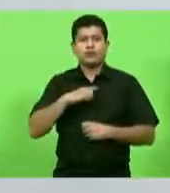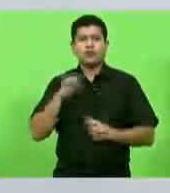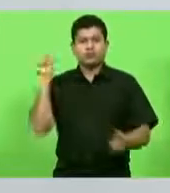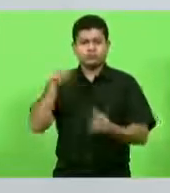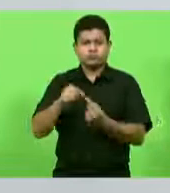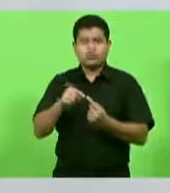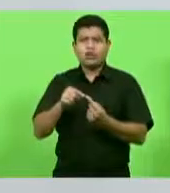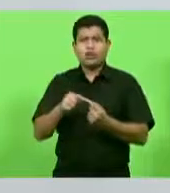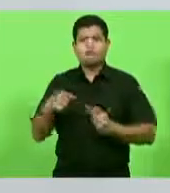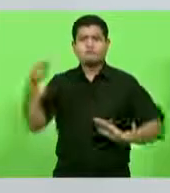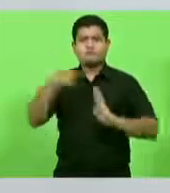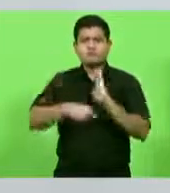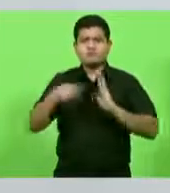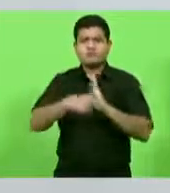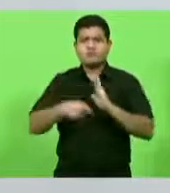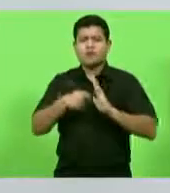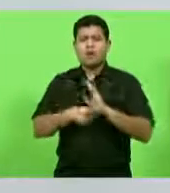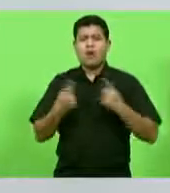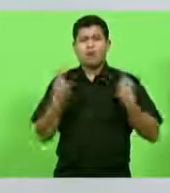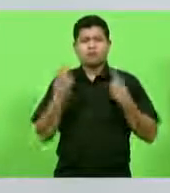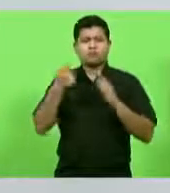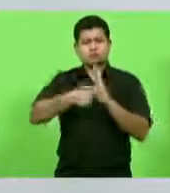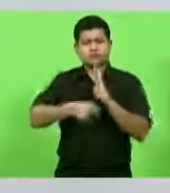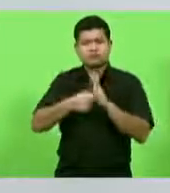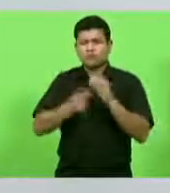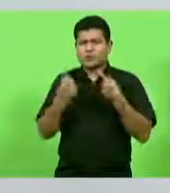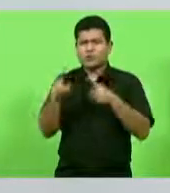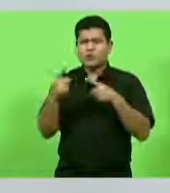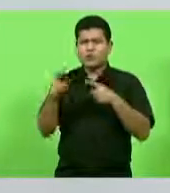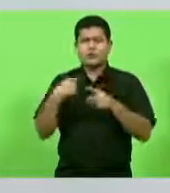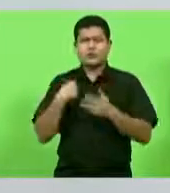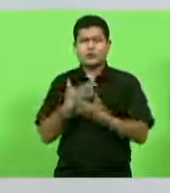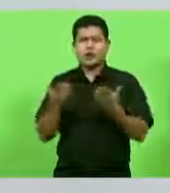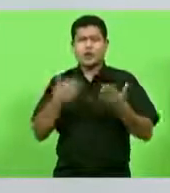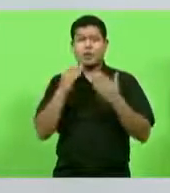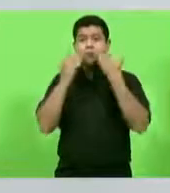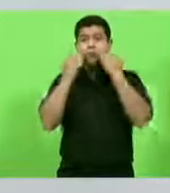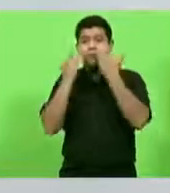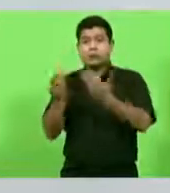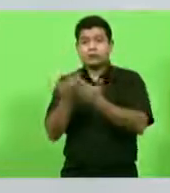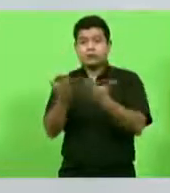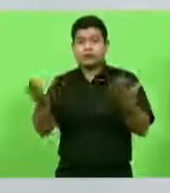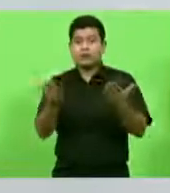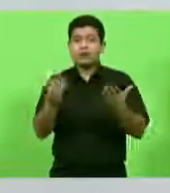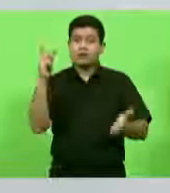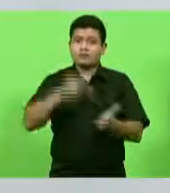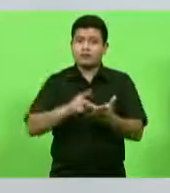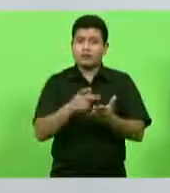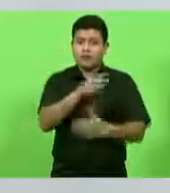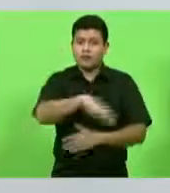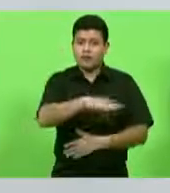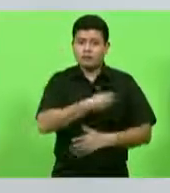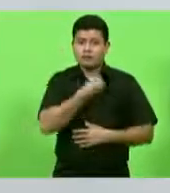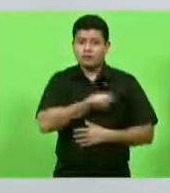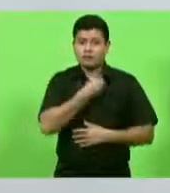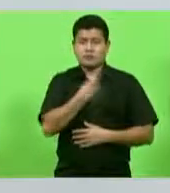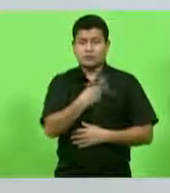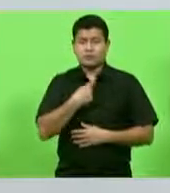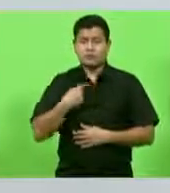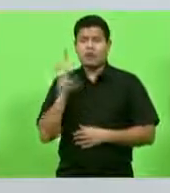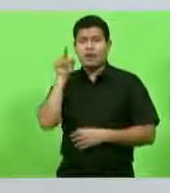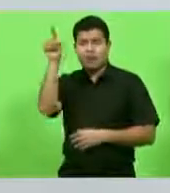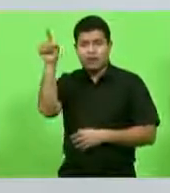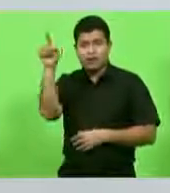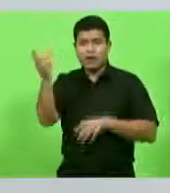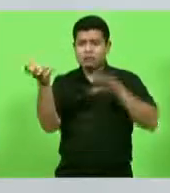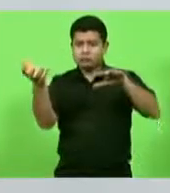para protestar, para lutar, para buscar levar um pouquinho da realidade de vocês, ao governo federal, que talvez não sente o que vocês sentem na